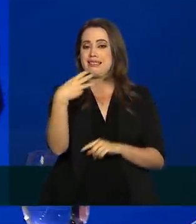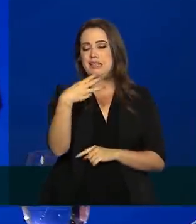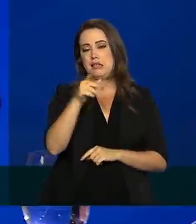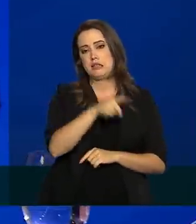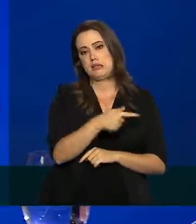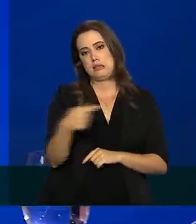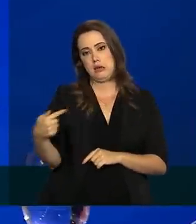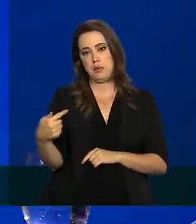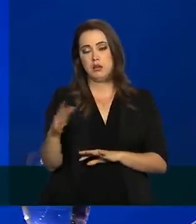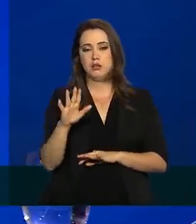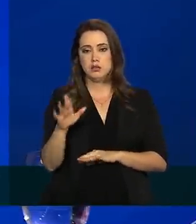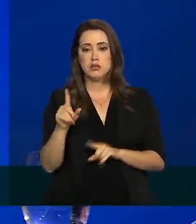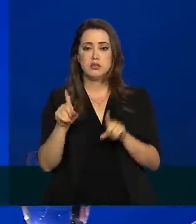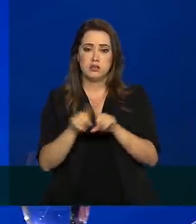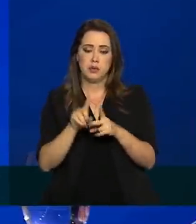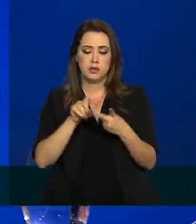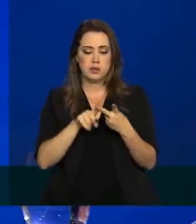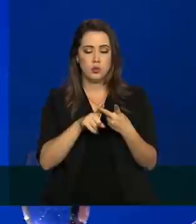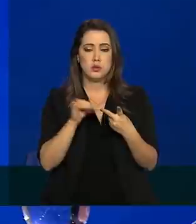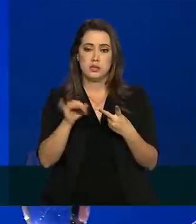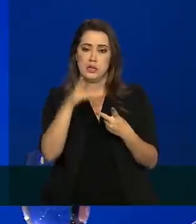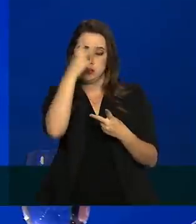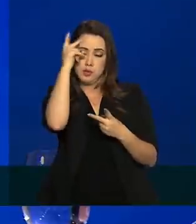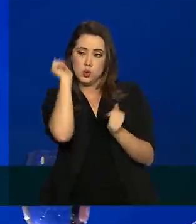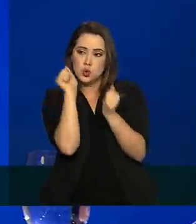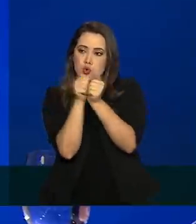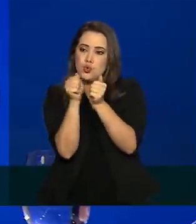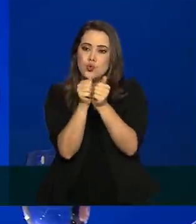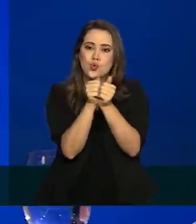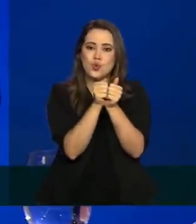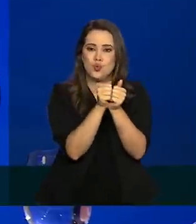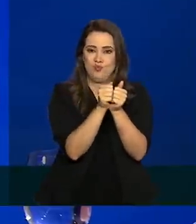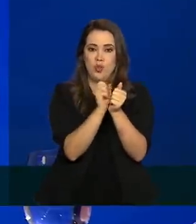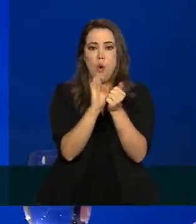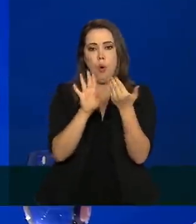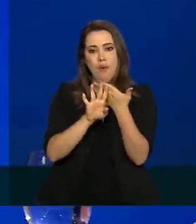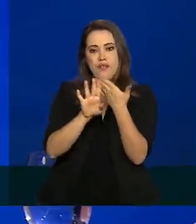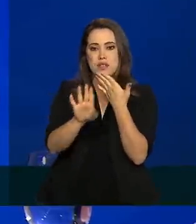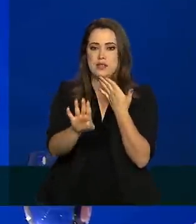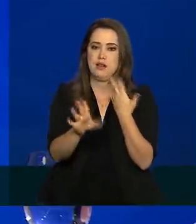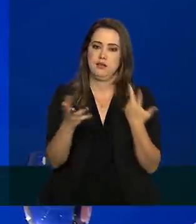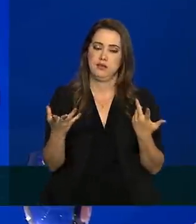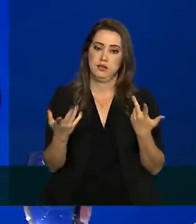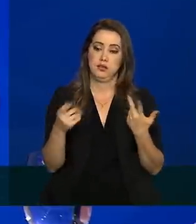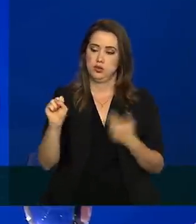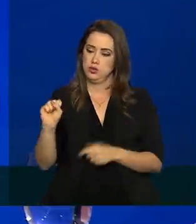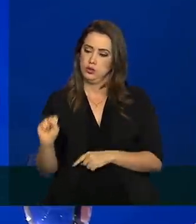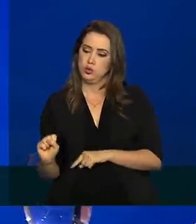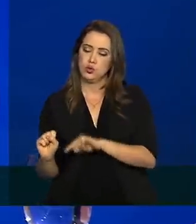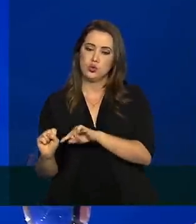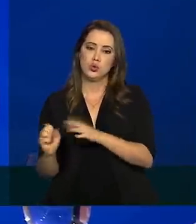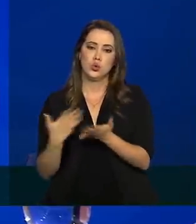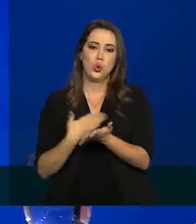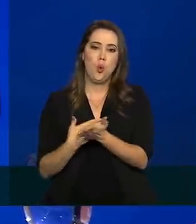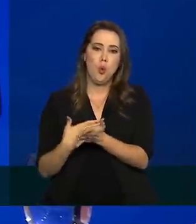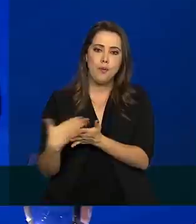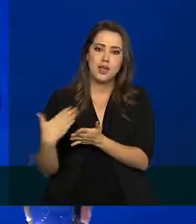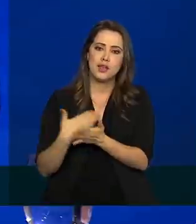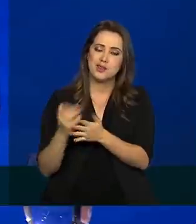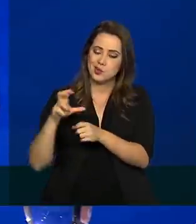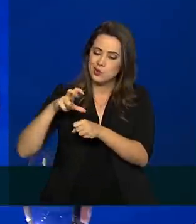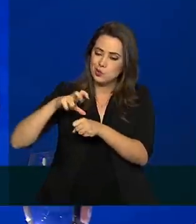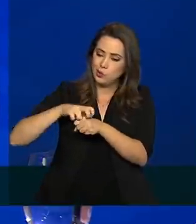e o segundo quanto que as pessoas estão próximas umas das outras. Então, a questão do sul é que o sul no começo da epidemia